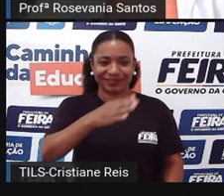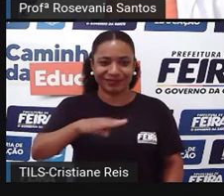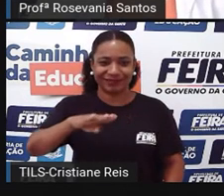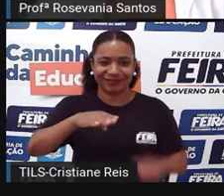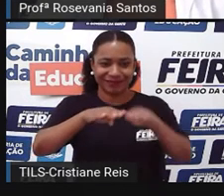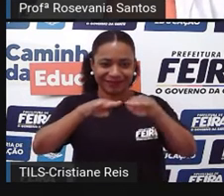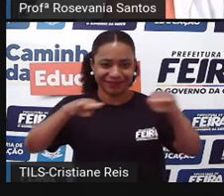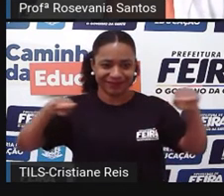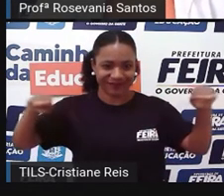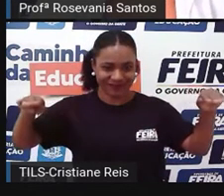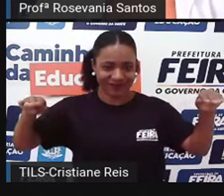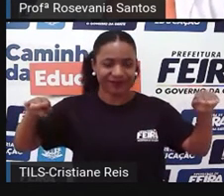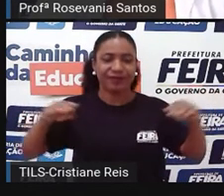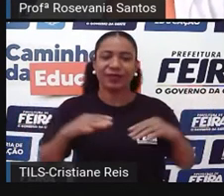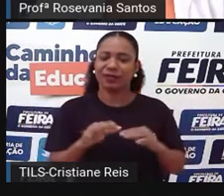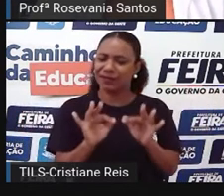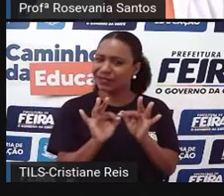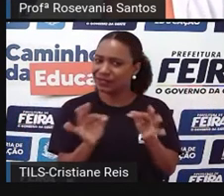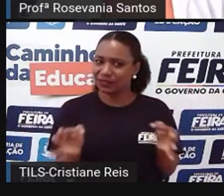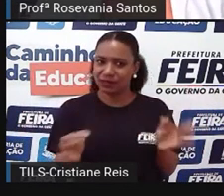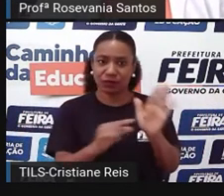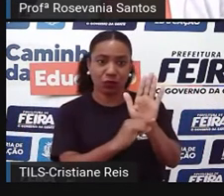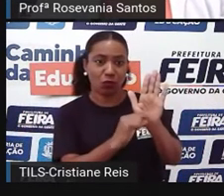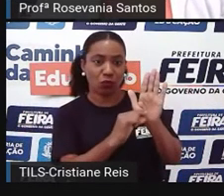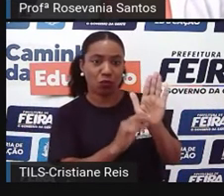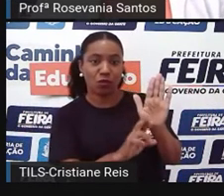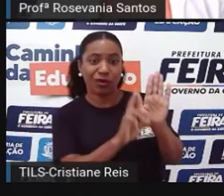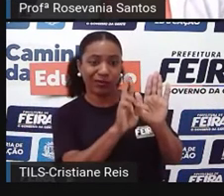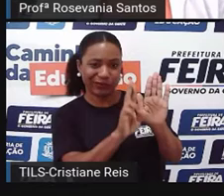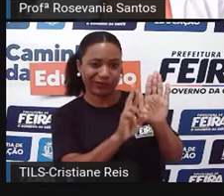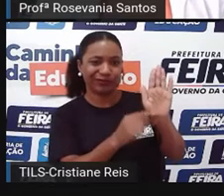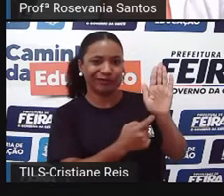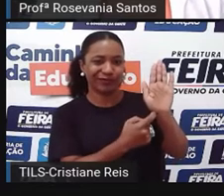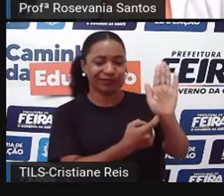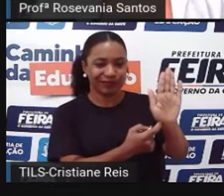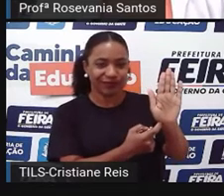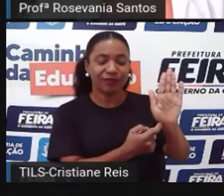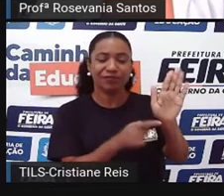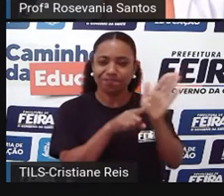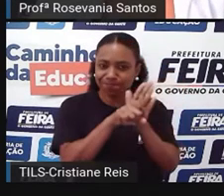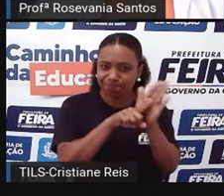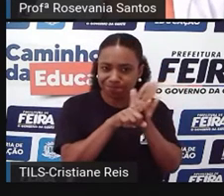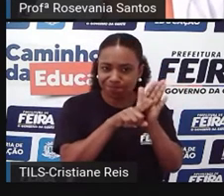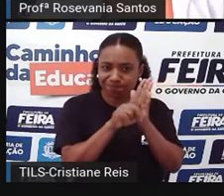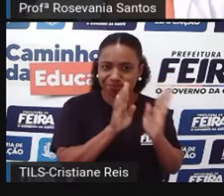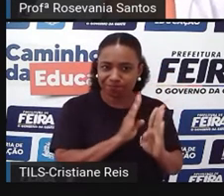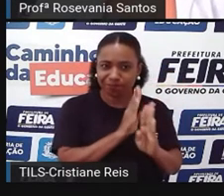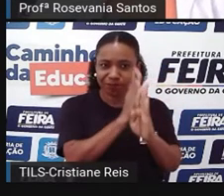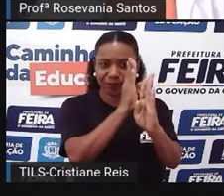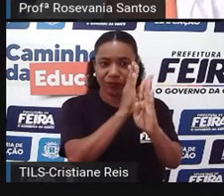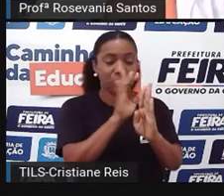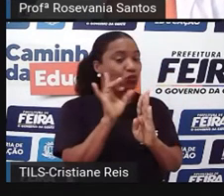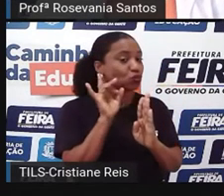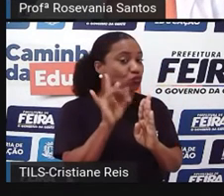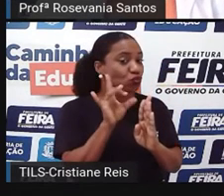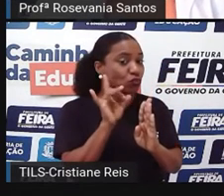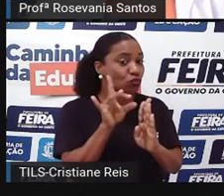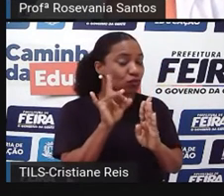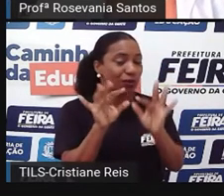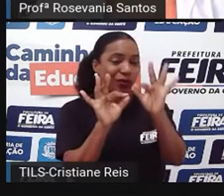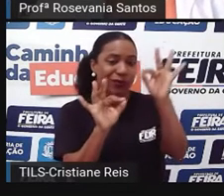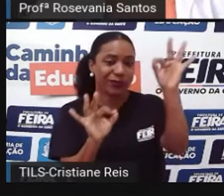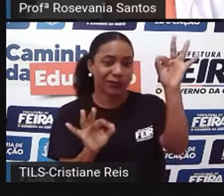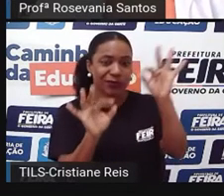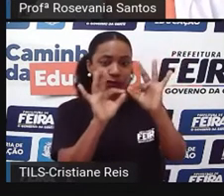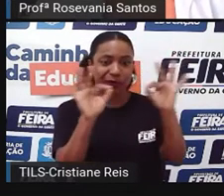A classificação dele foi bem simples. Por quê? Porque ele só levou em consideração na altimetria. O que é que quer dizer isso, só